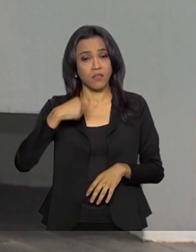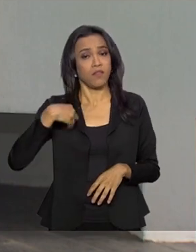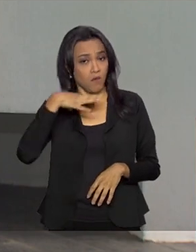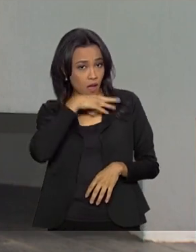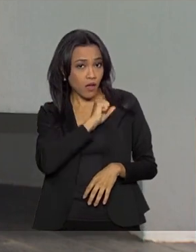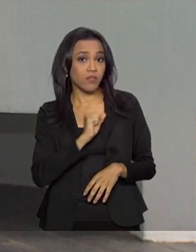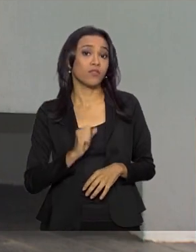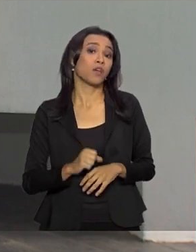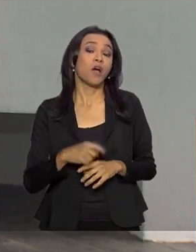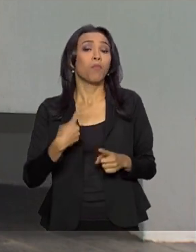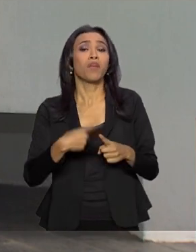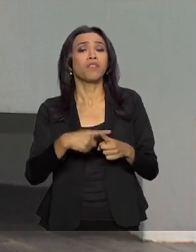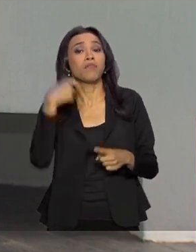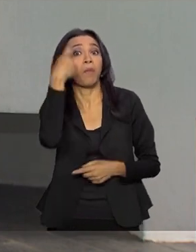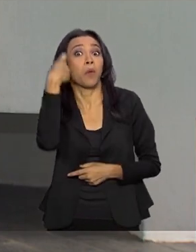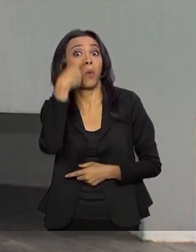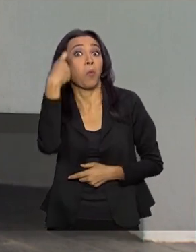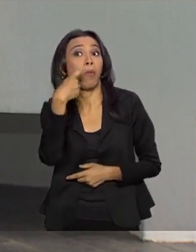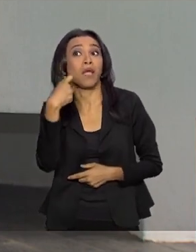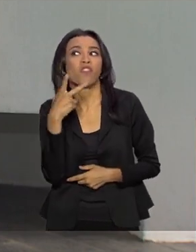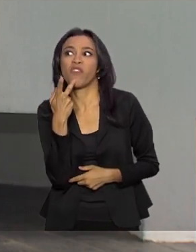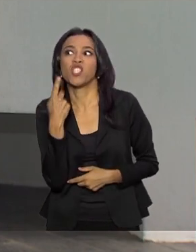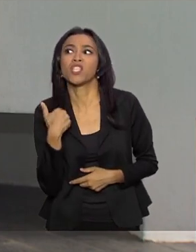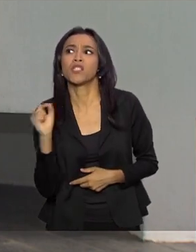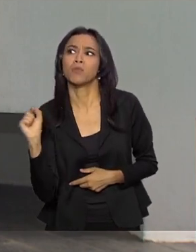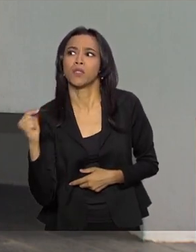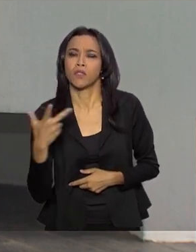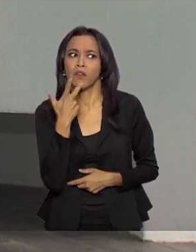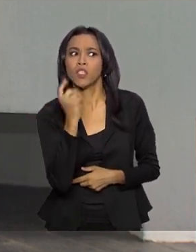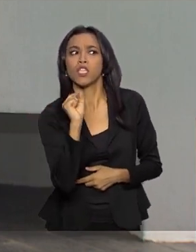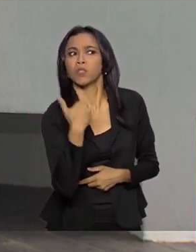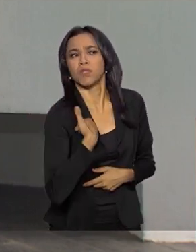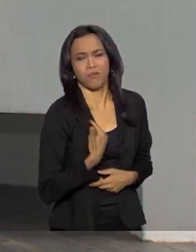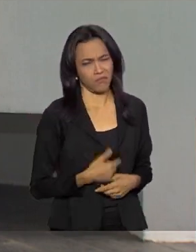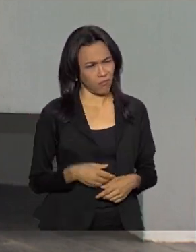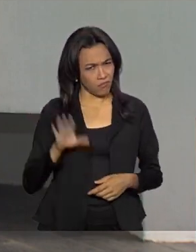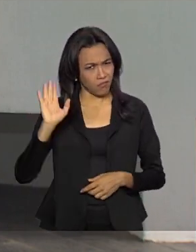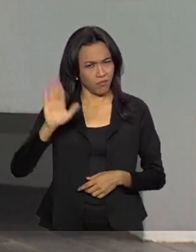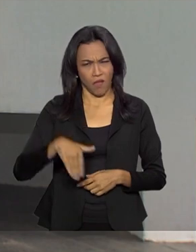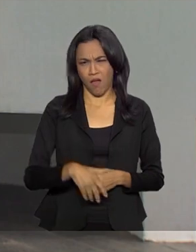incomodar com o que os outros estão falando, você tem que ver o que você é.